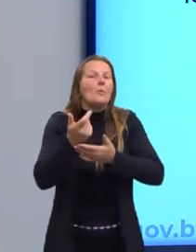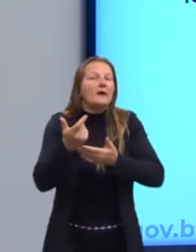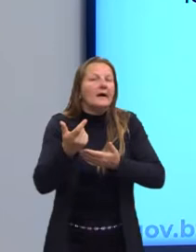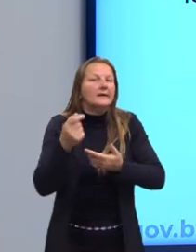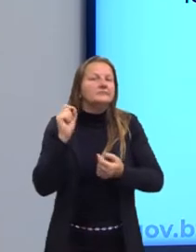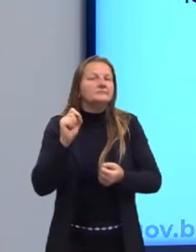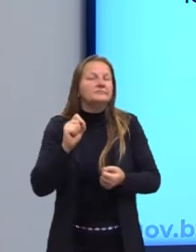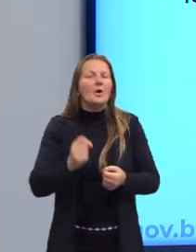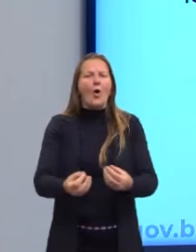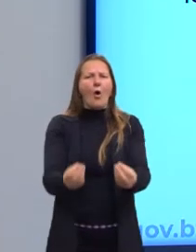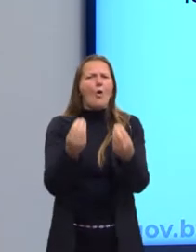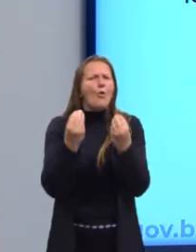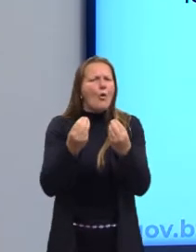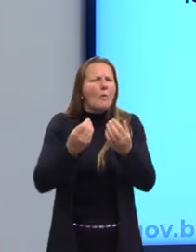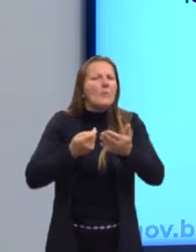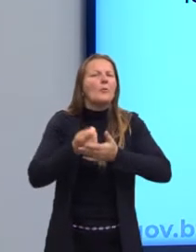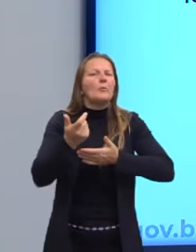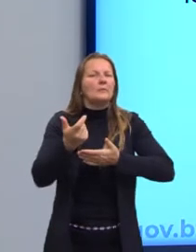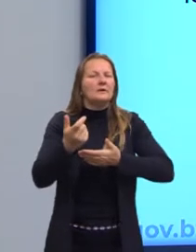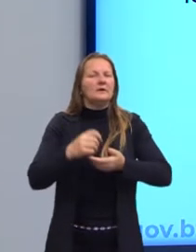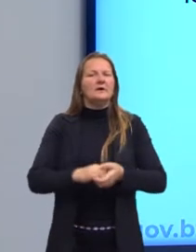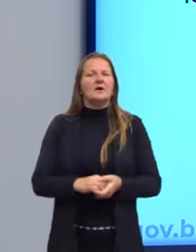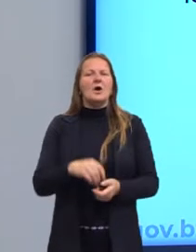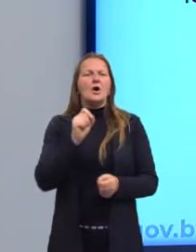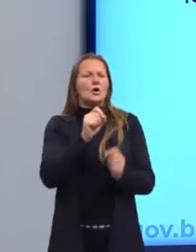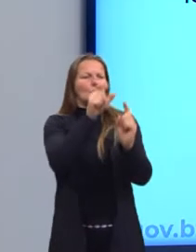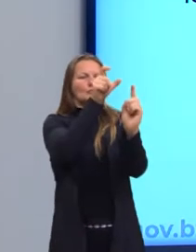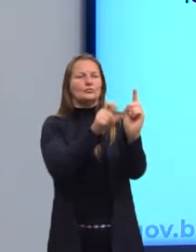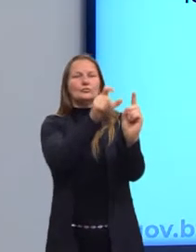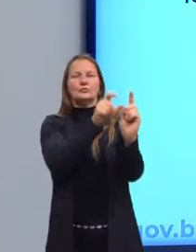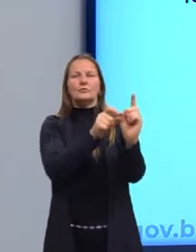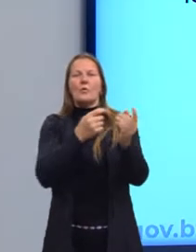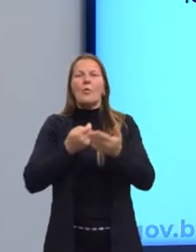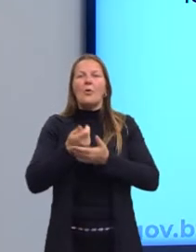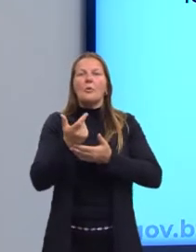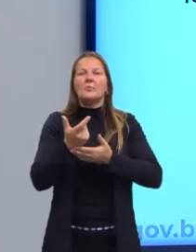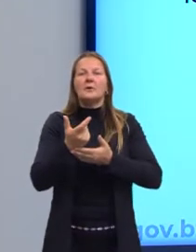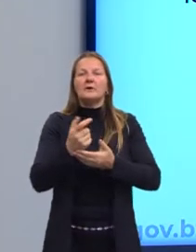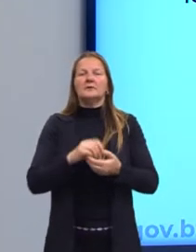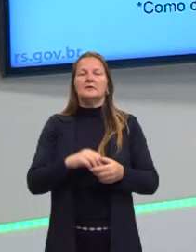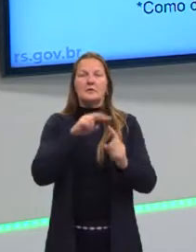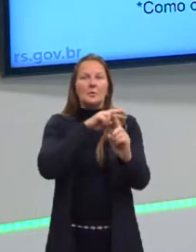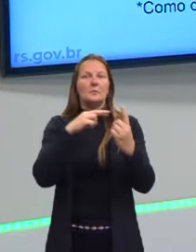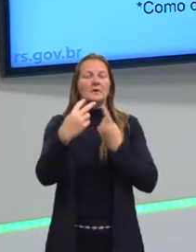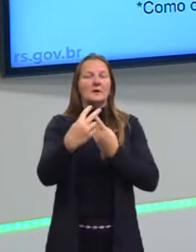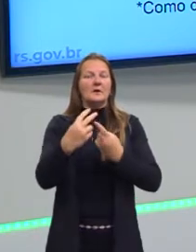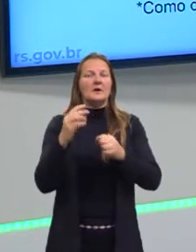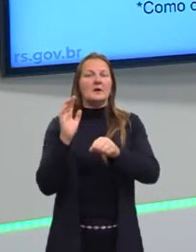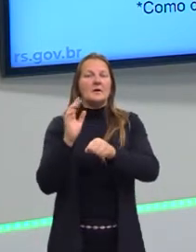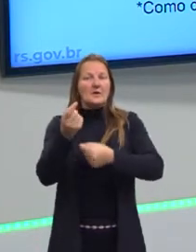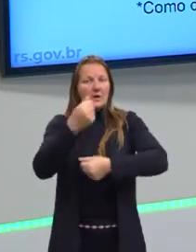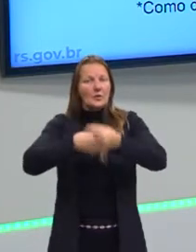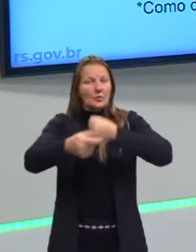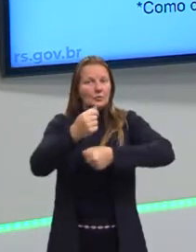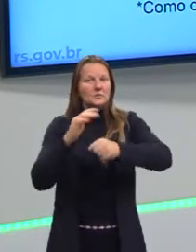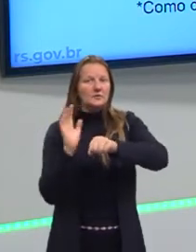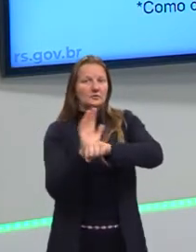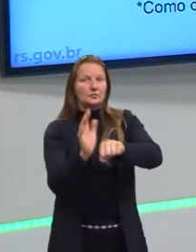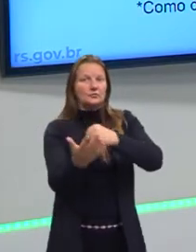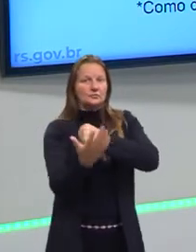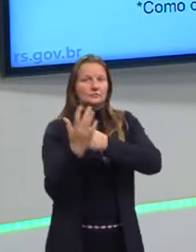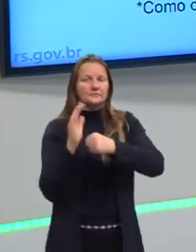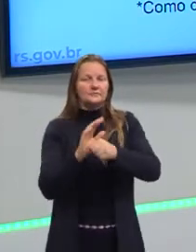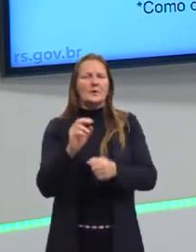como comprar, de quem comprar, aí tem toda essa perspectiva de economia solidária, né? Como